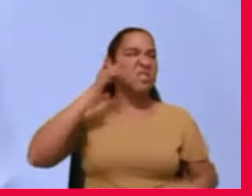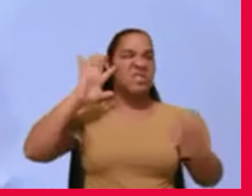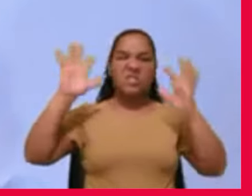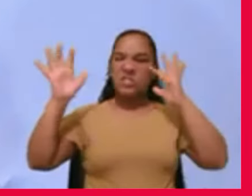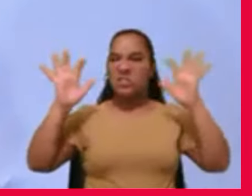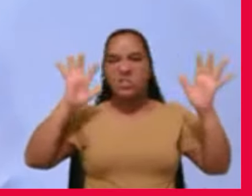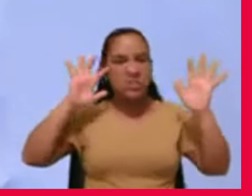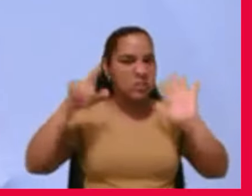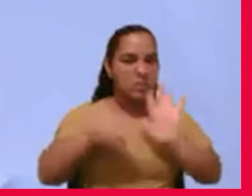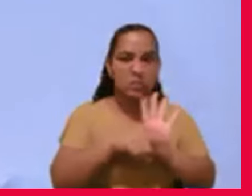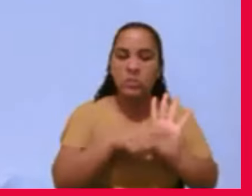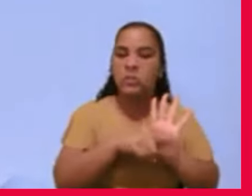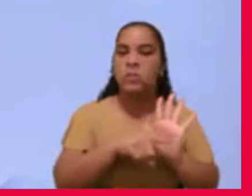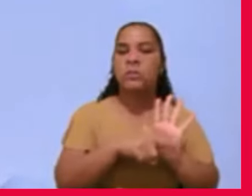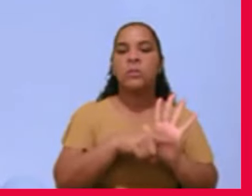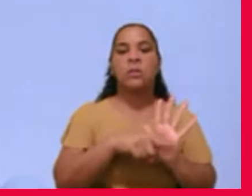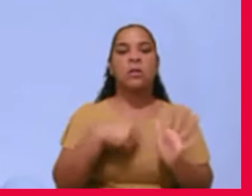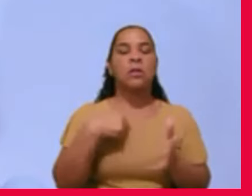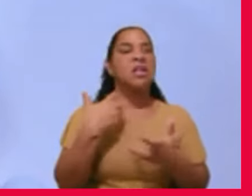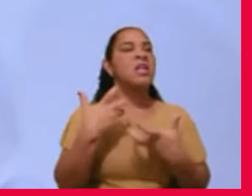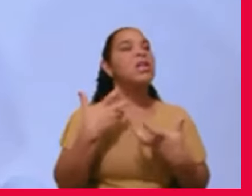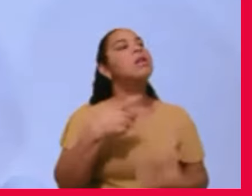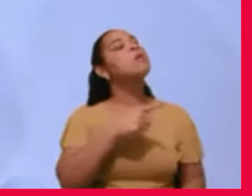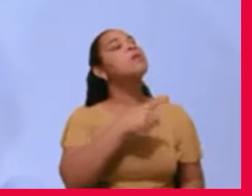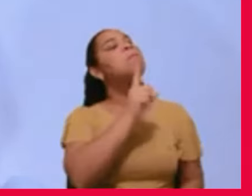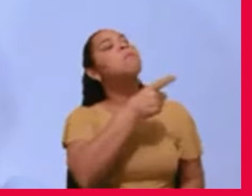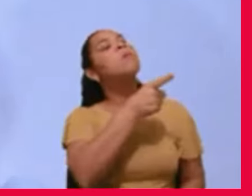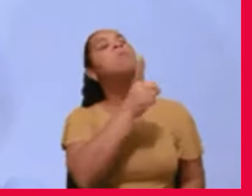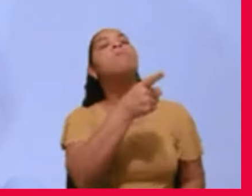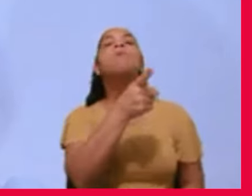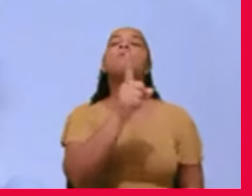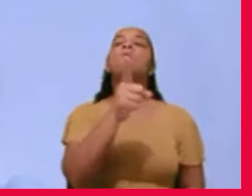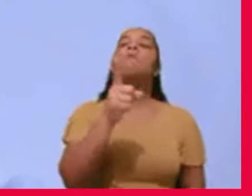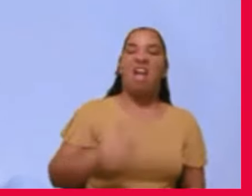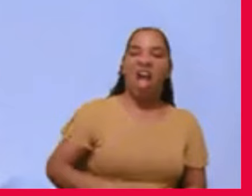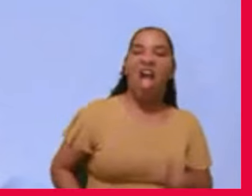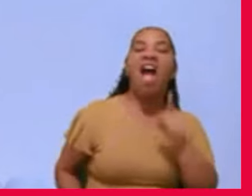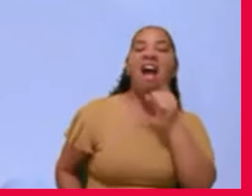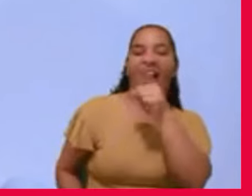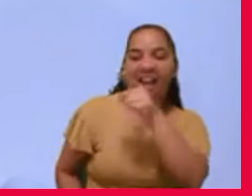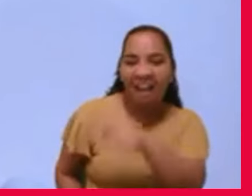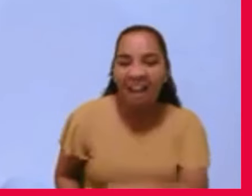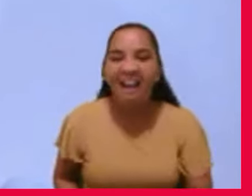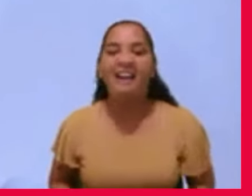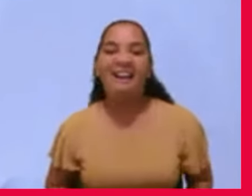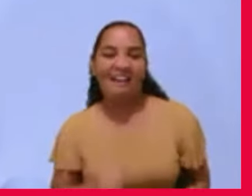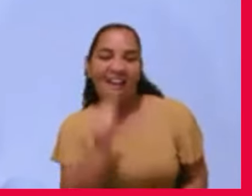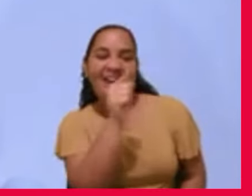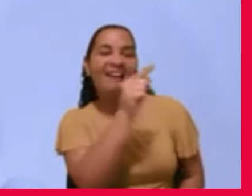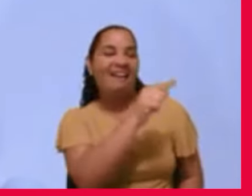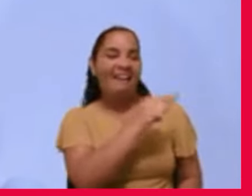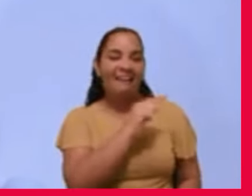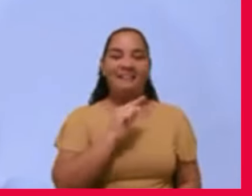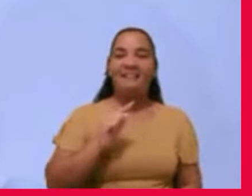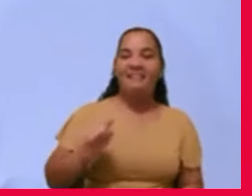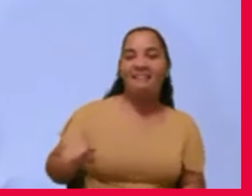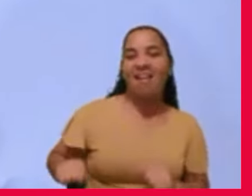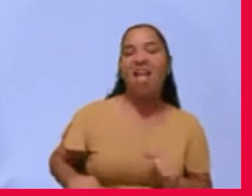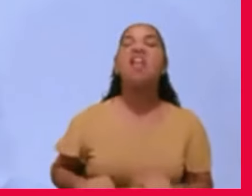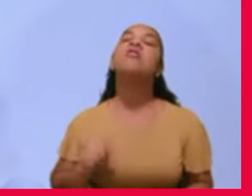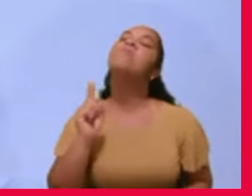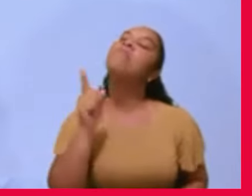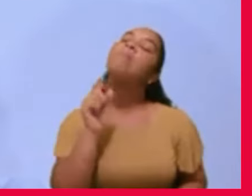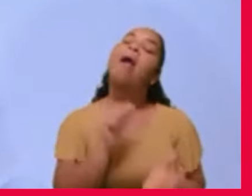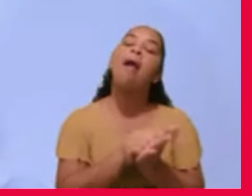desejam o mal dos outros, que se comprasem na distonia com as regras do bem proceder.